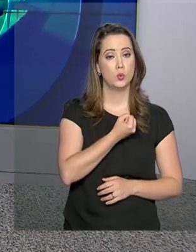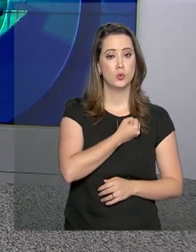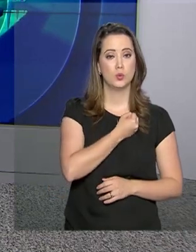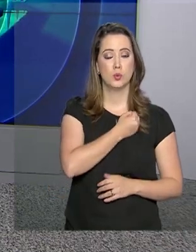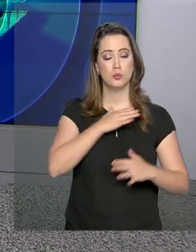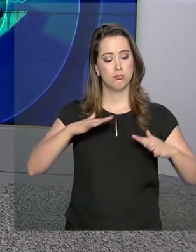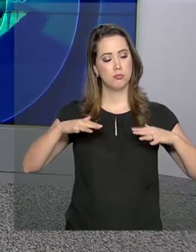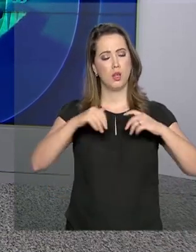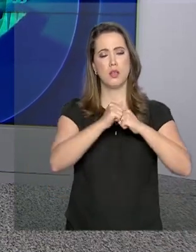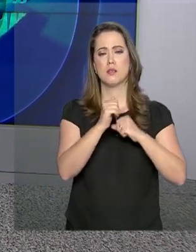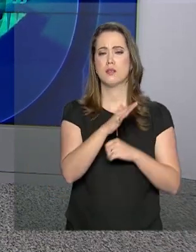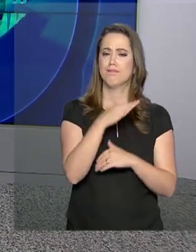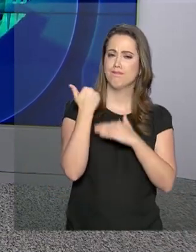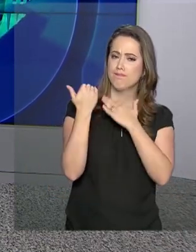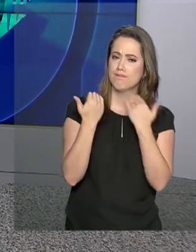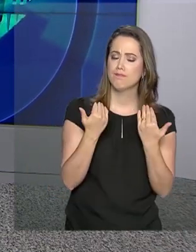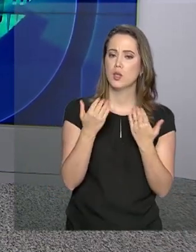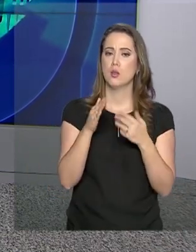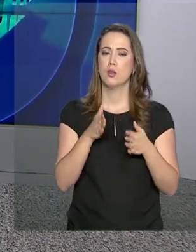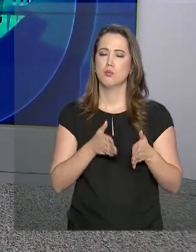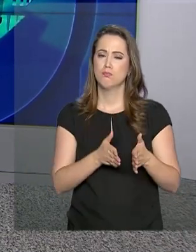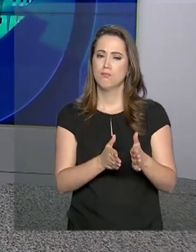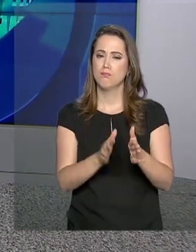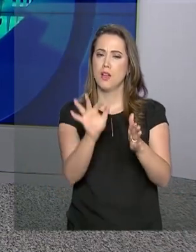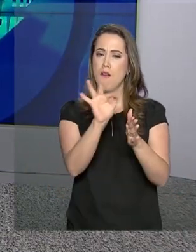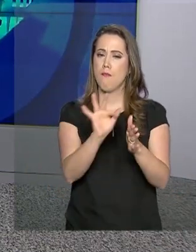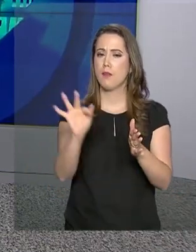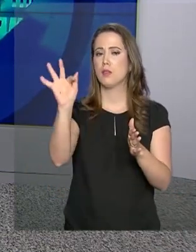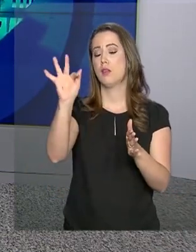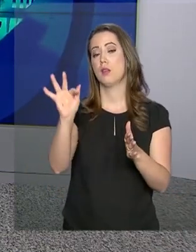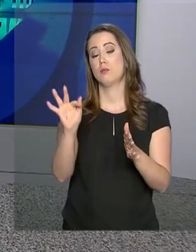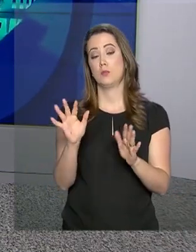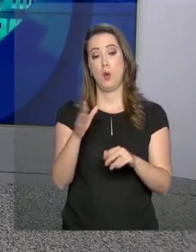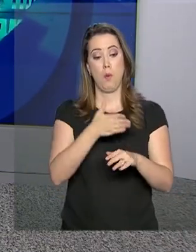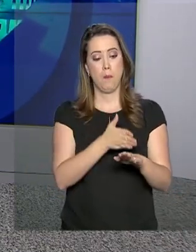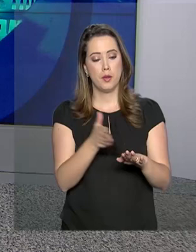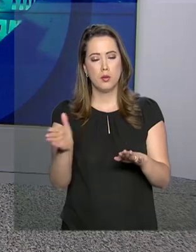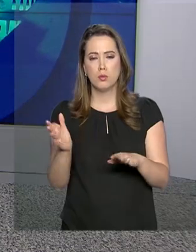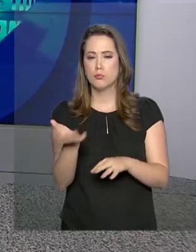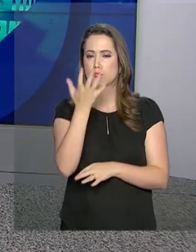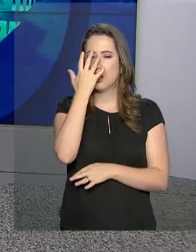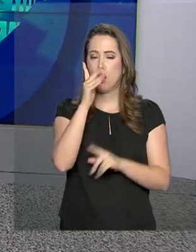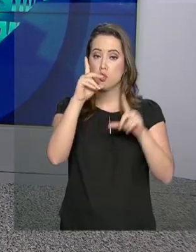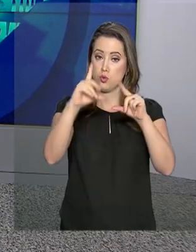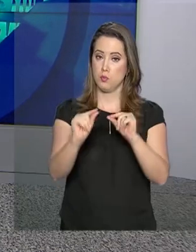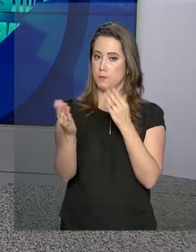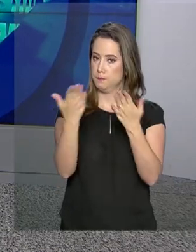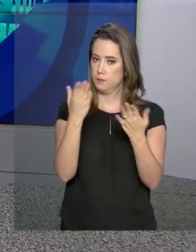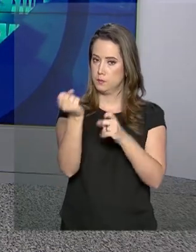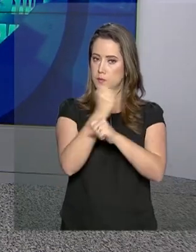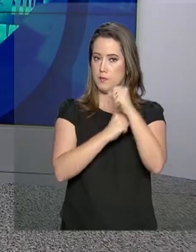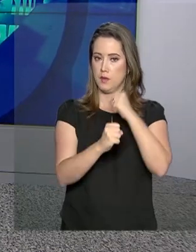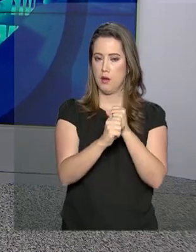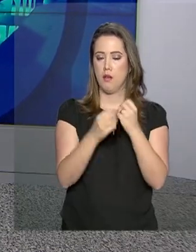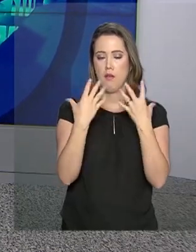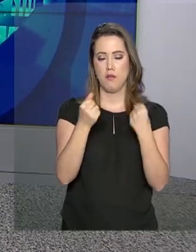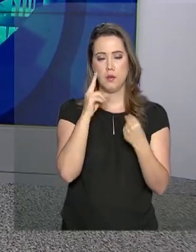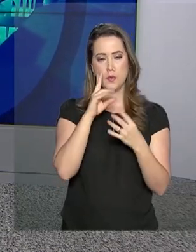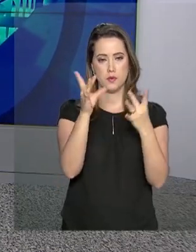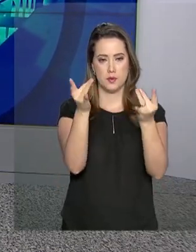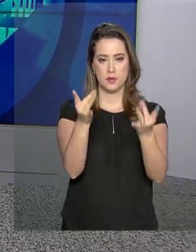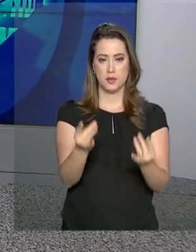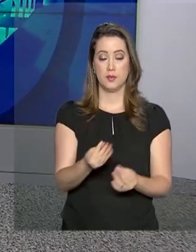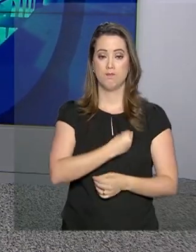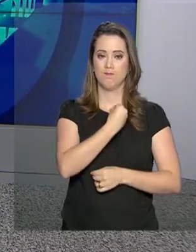acidentes e mortes nas estradas federais durante o Carnaval caiu em relação ao ano passado. Vamos saber os detalhes ao